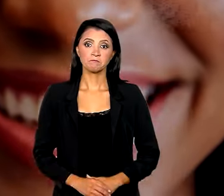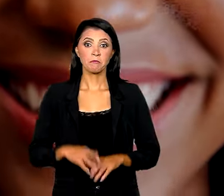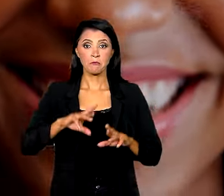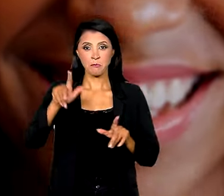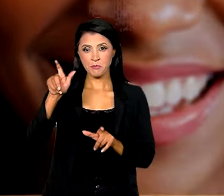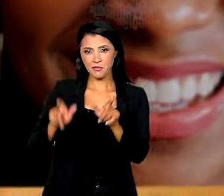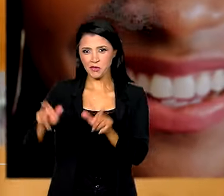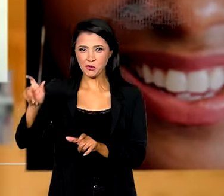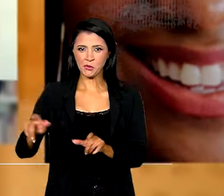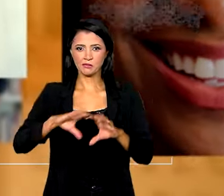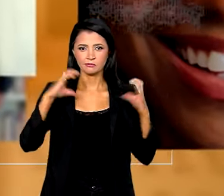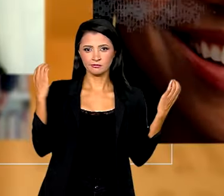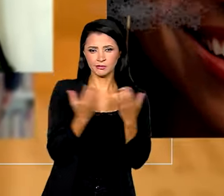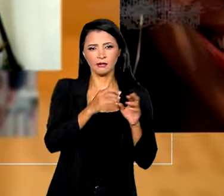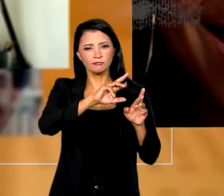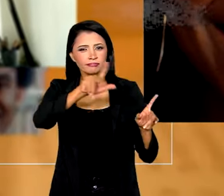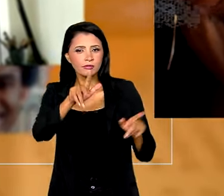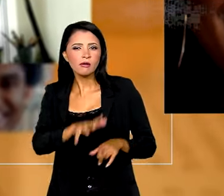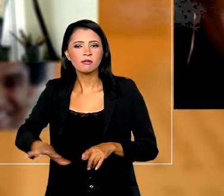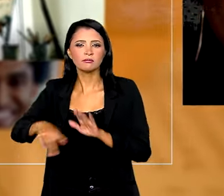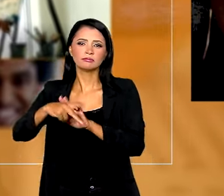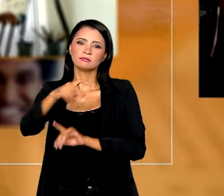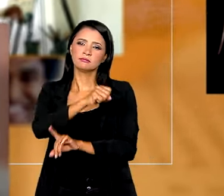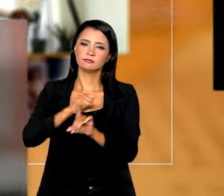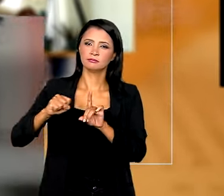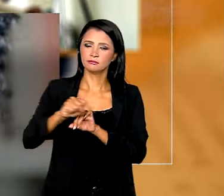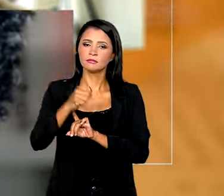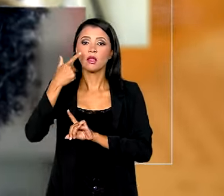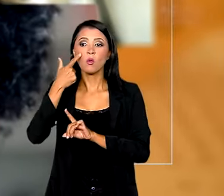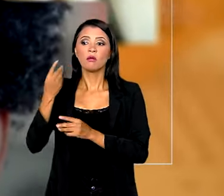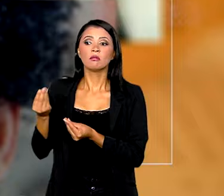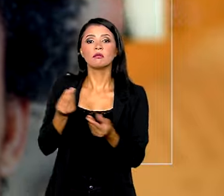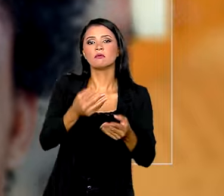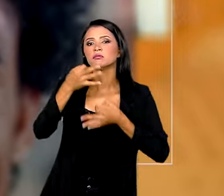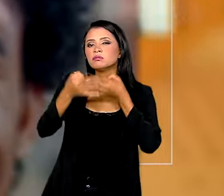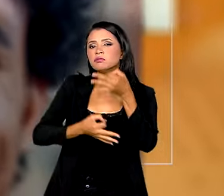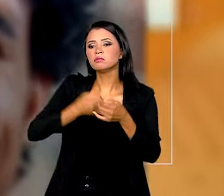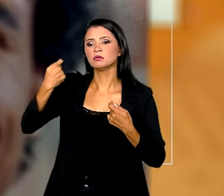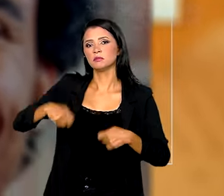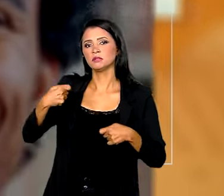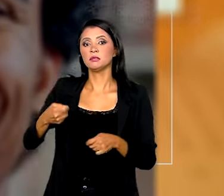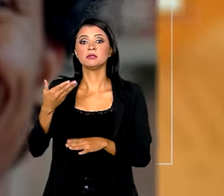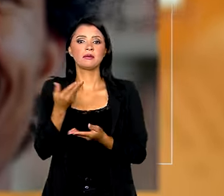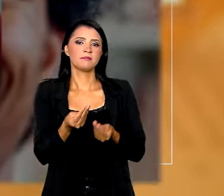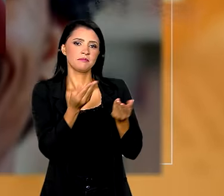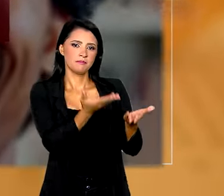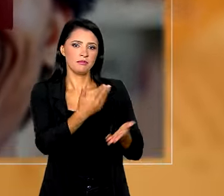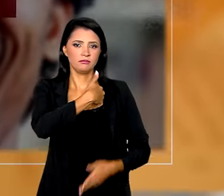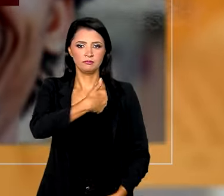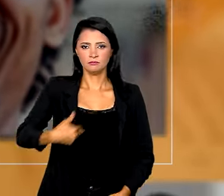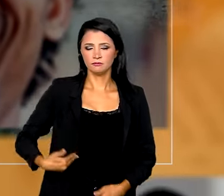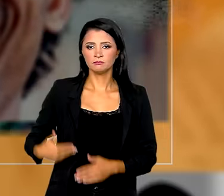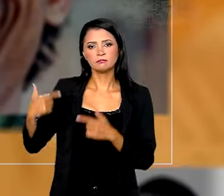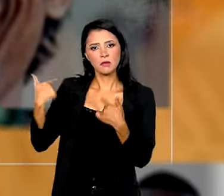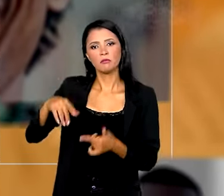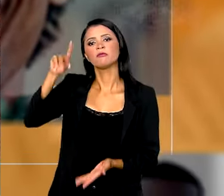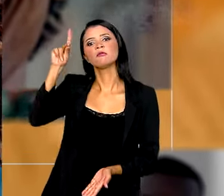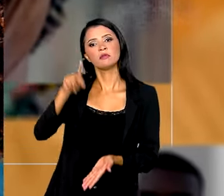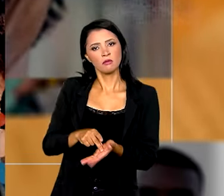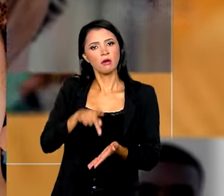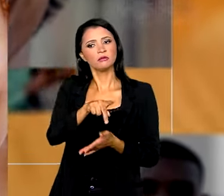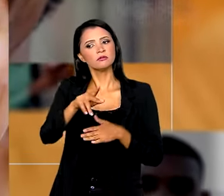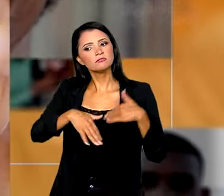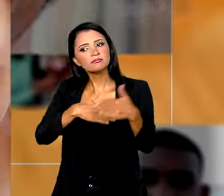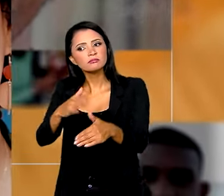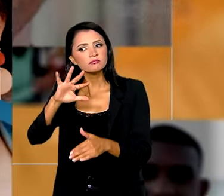Diferentes pessoas, comunidades, setores da sociedade levando suas demandas diretamente para o governo, atuando de